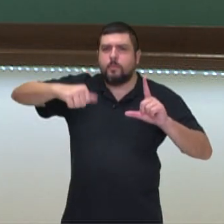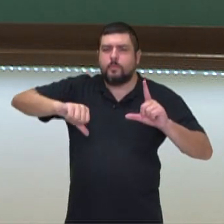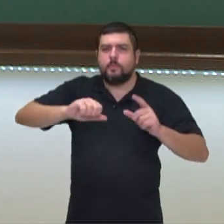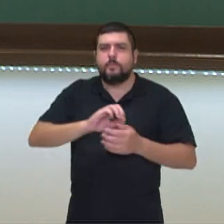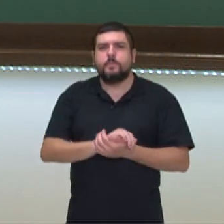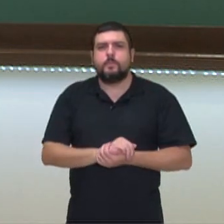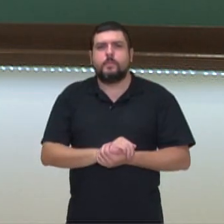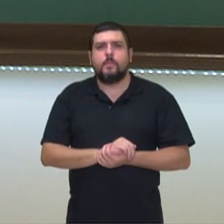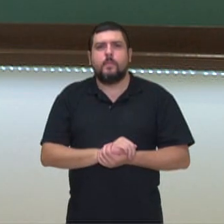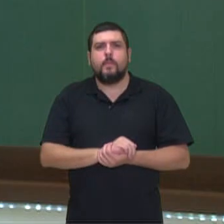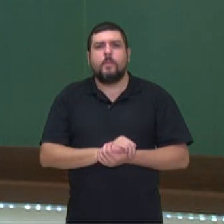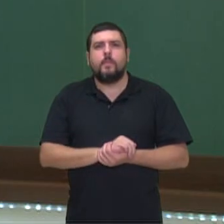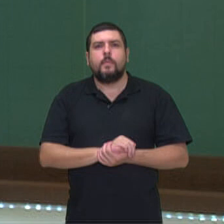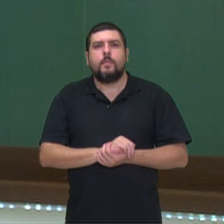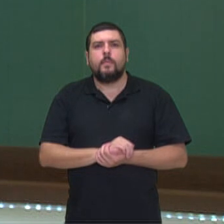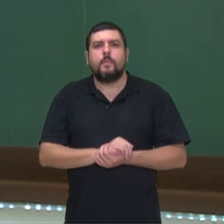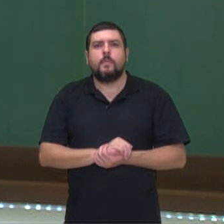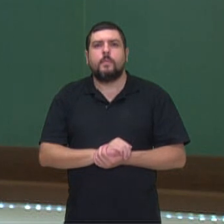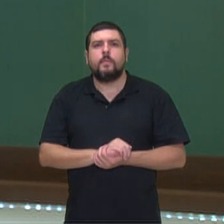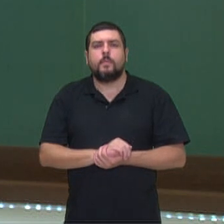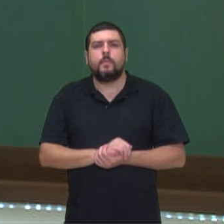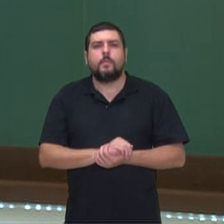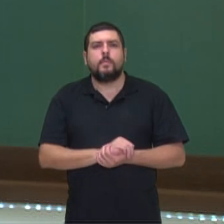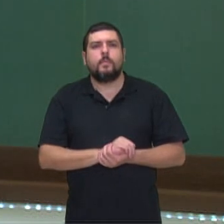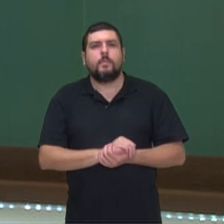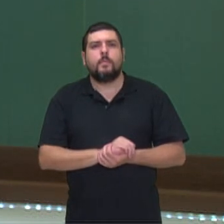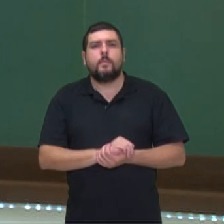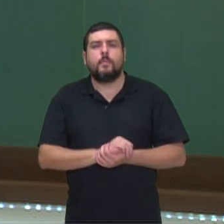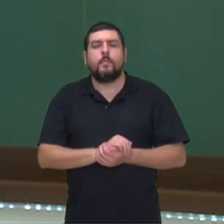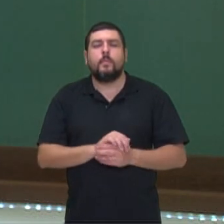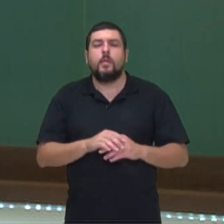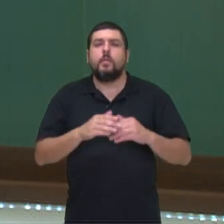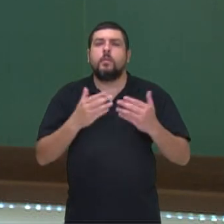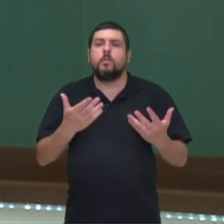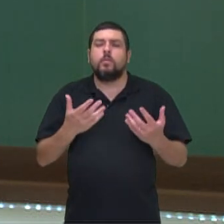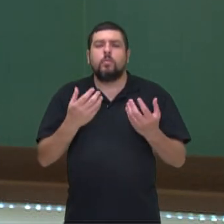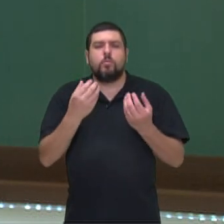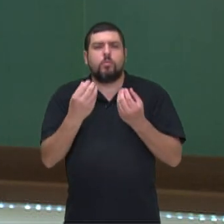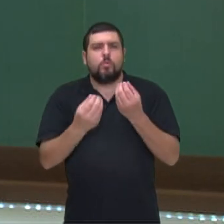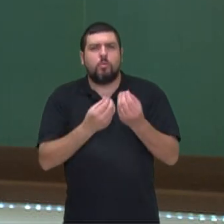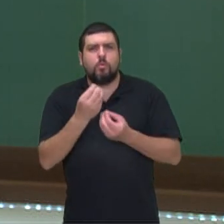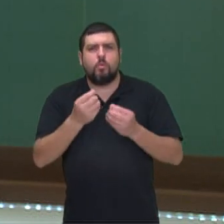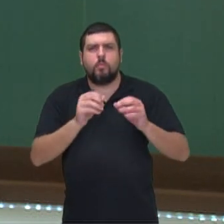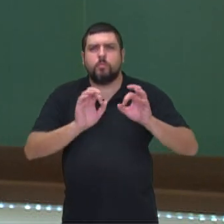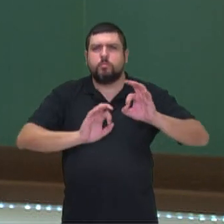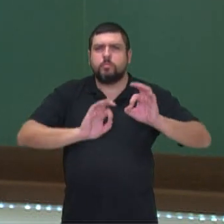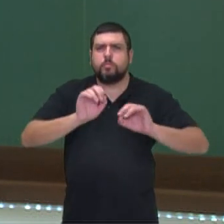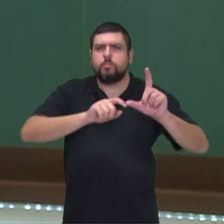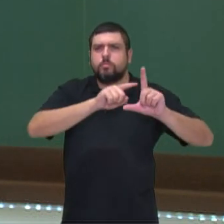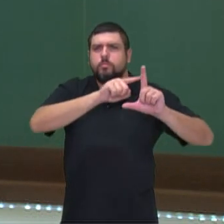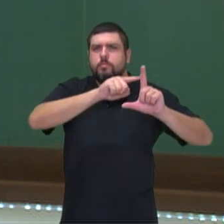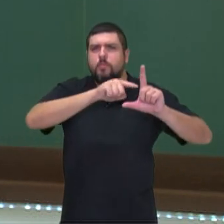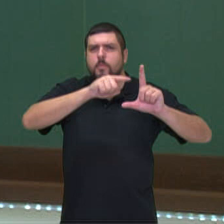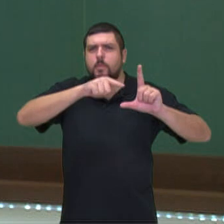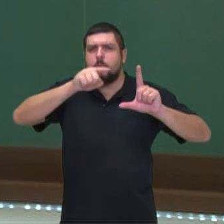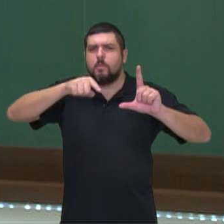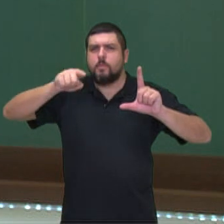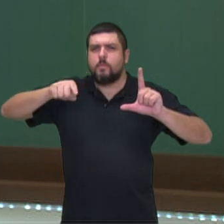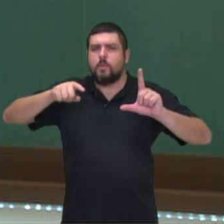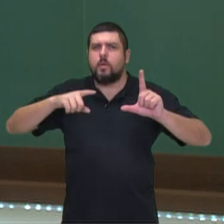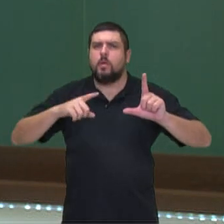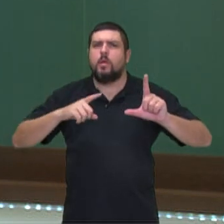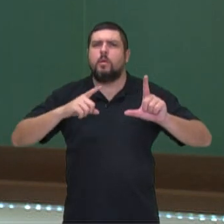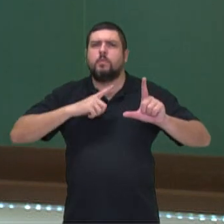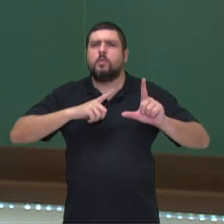Belezinha? Então, né? Olha só. Então, e como podemos construir um gráfico? Existem vários tipos de gráfico, vários, né?